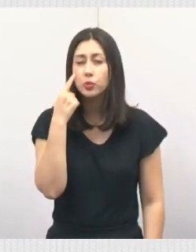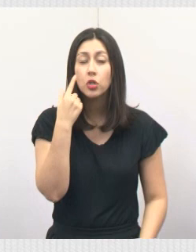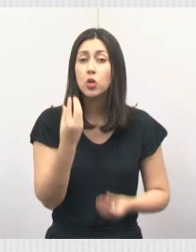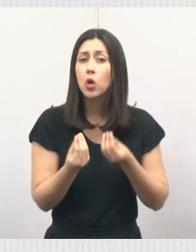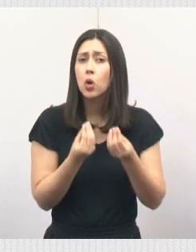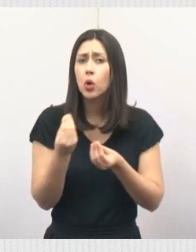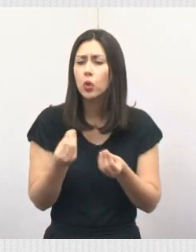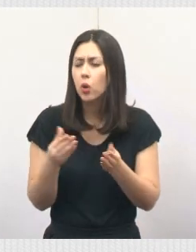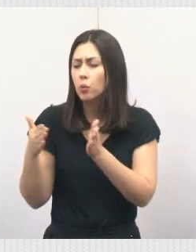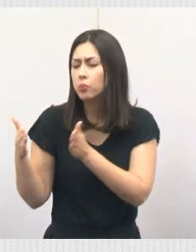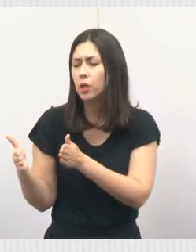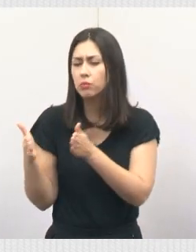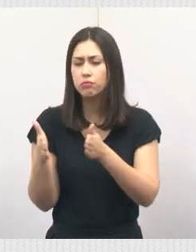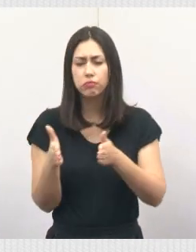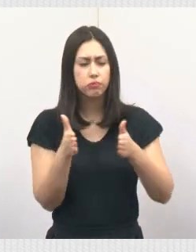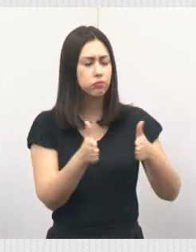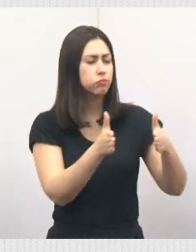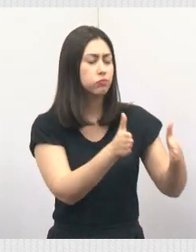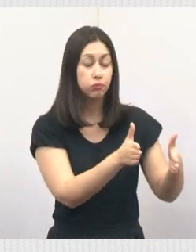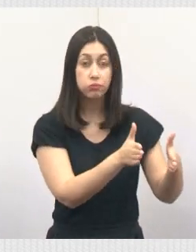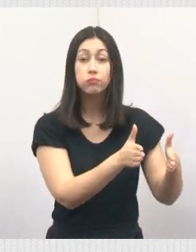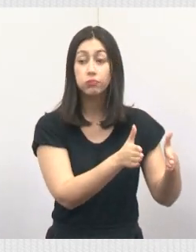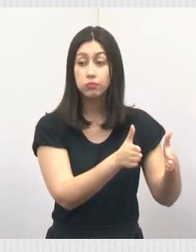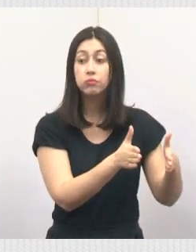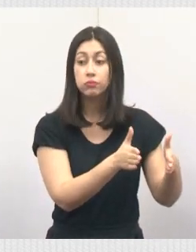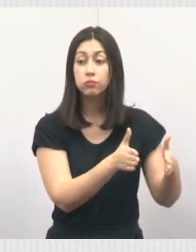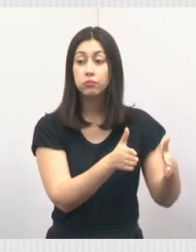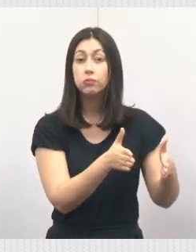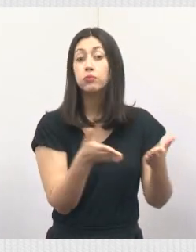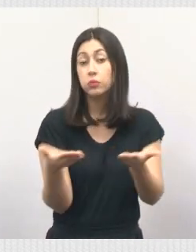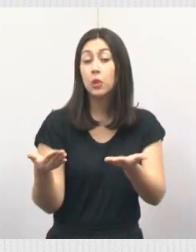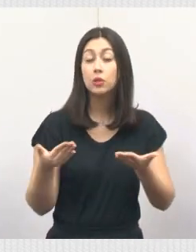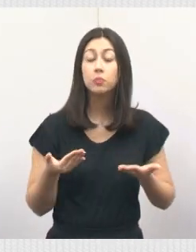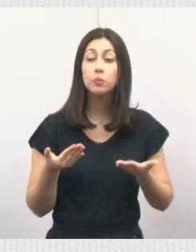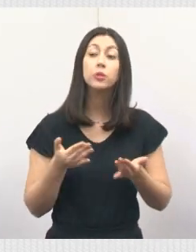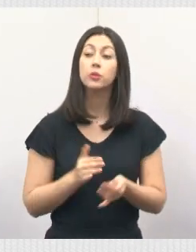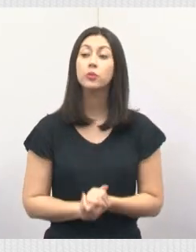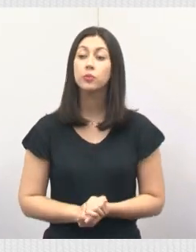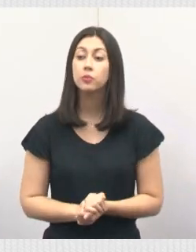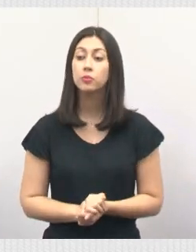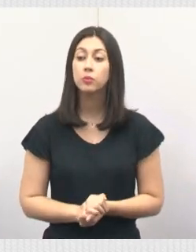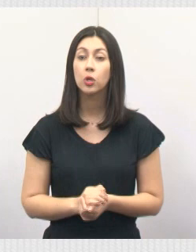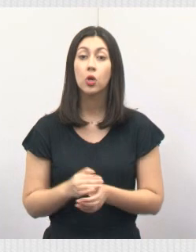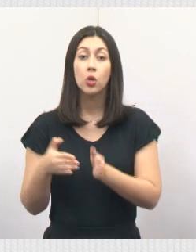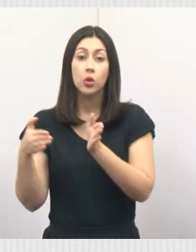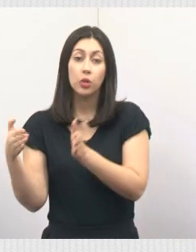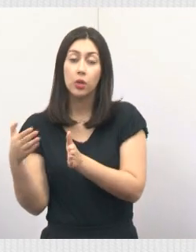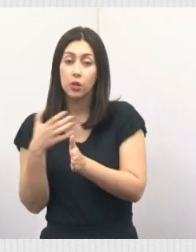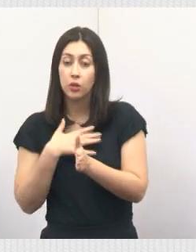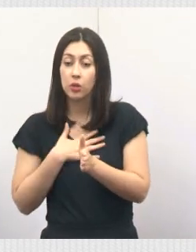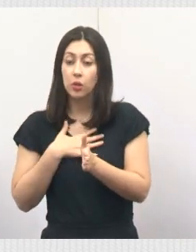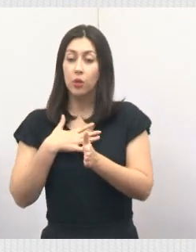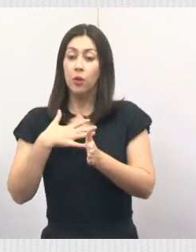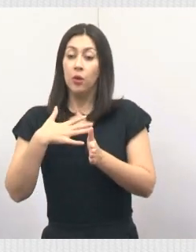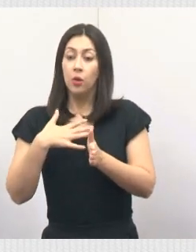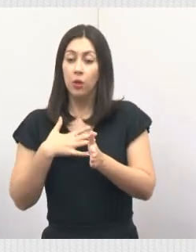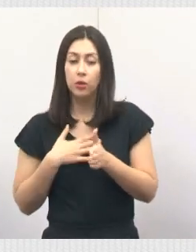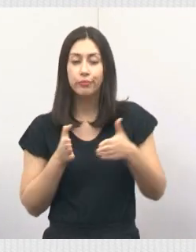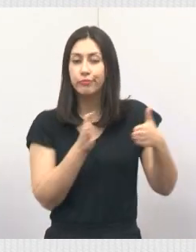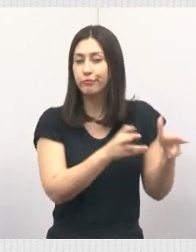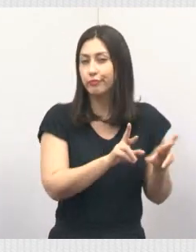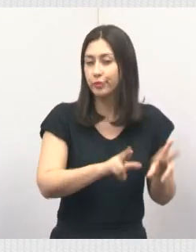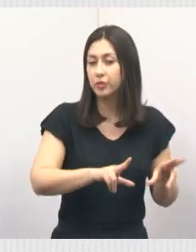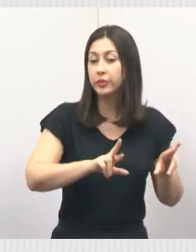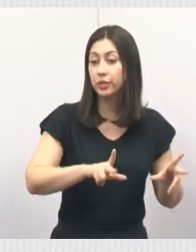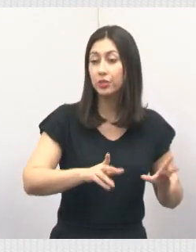a divisão de classes, né, no sentido de atendimento. Respiratório e não respiratório. Então,